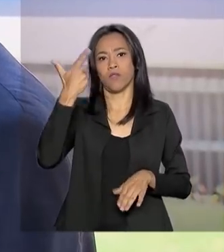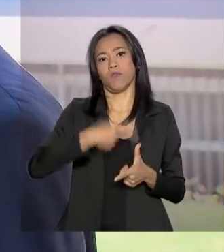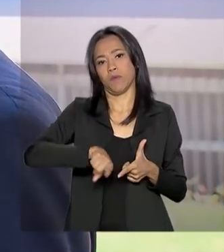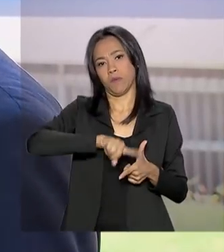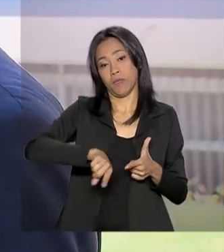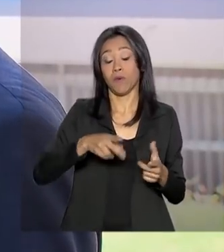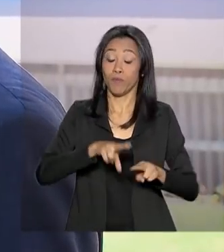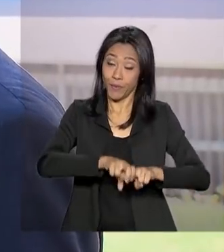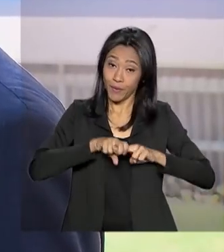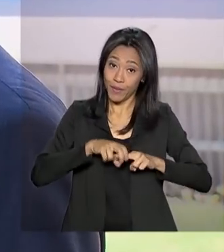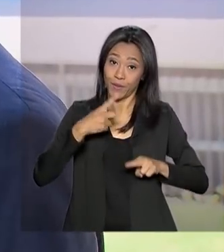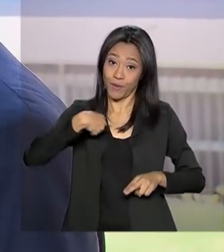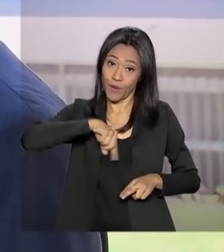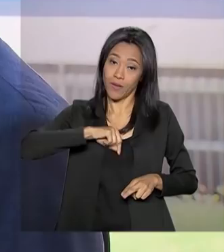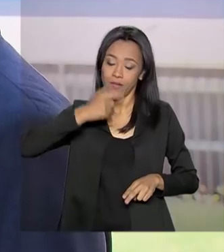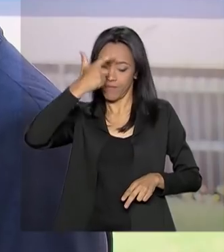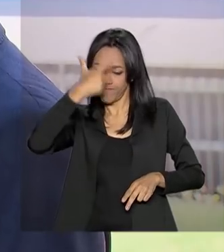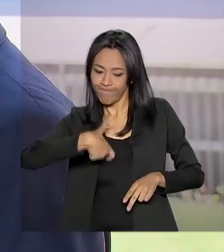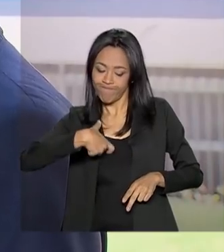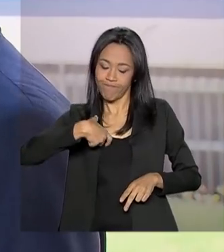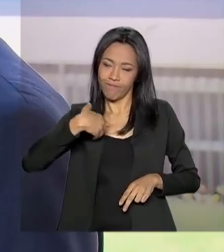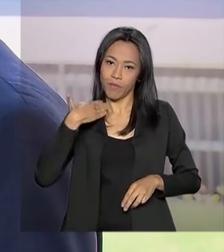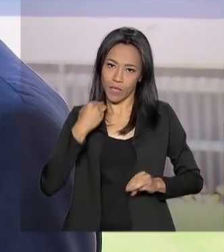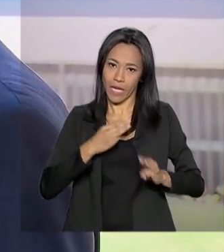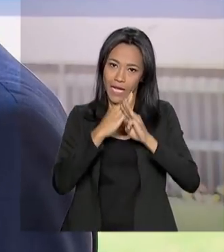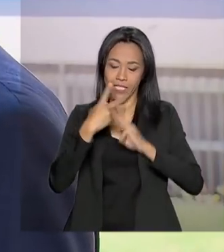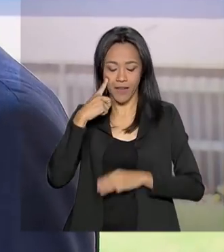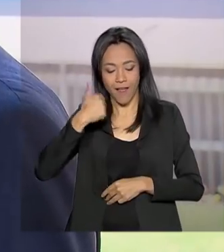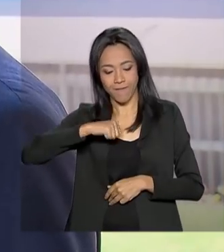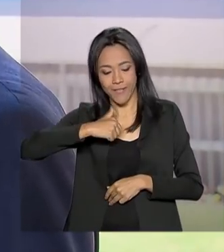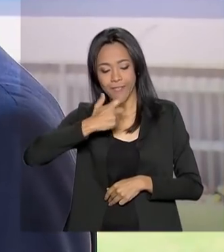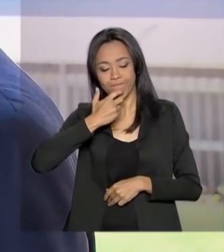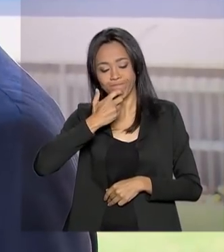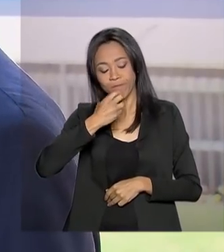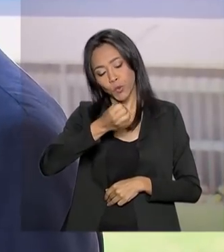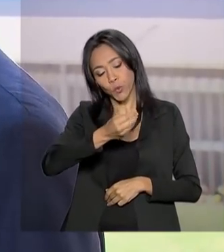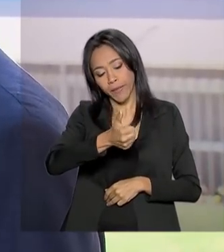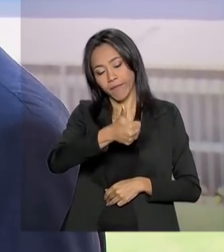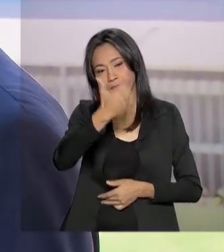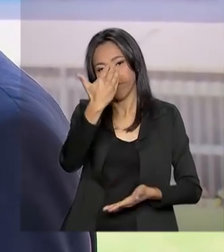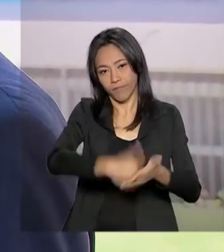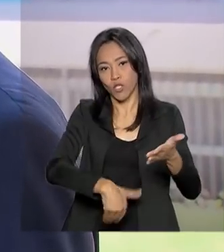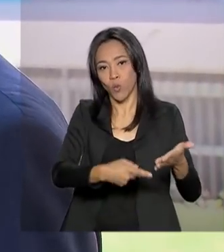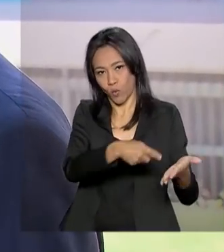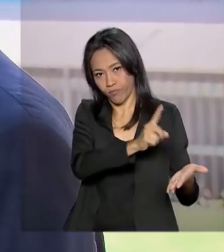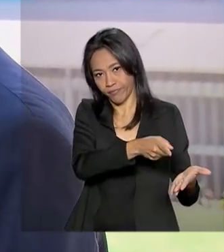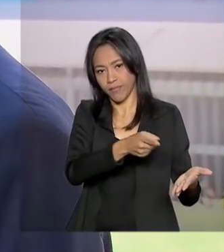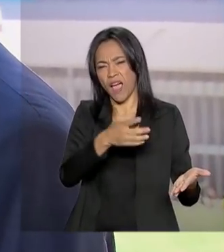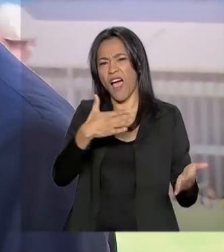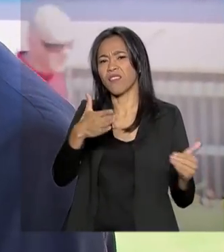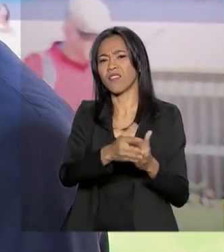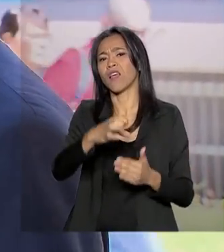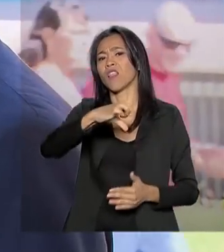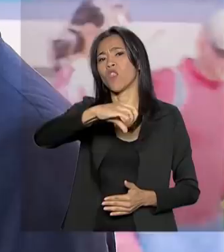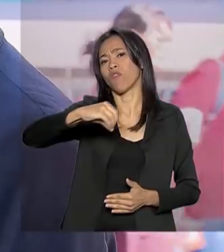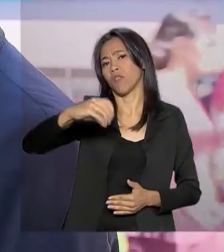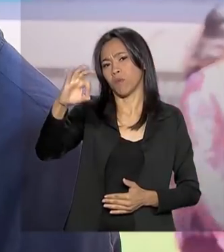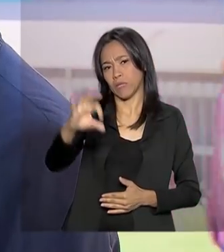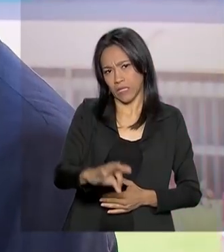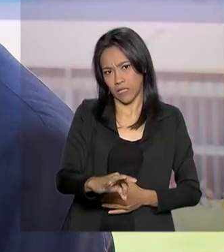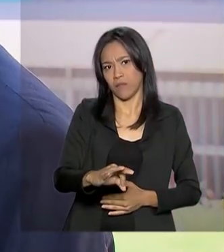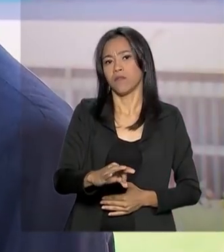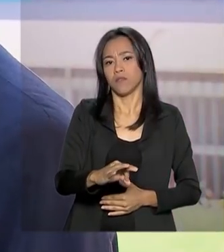que a gente avaliasse a nossa carteira e desse descontos bastante atrativos. Chega até 90%, mais de